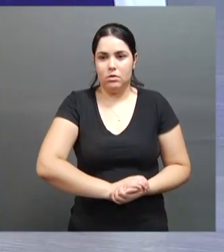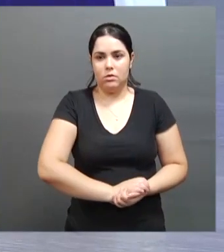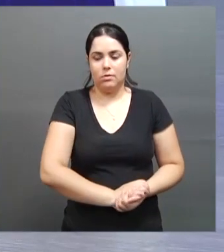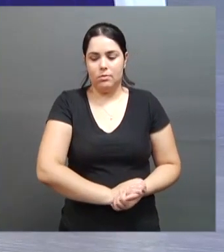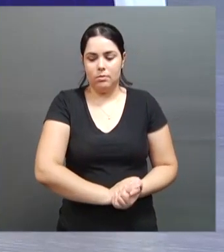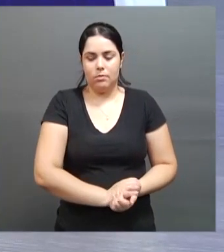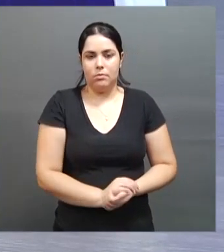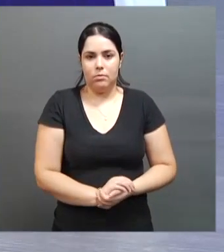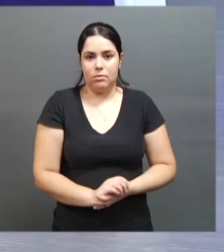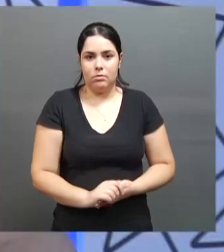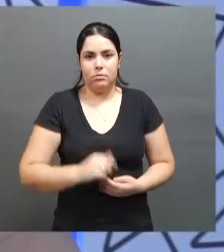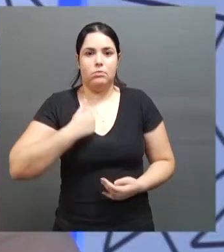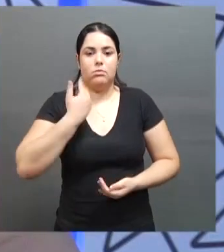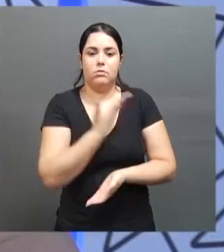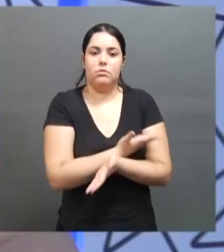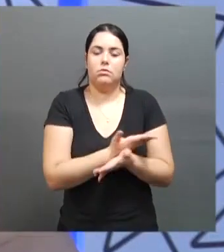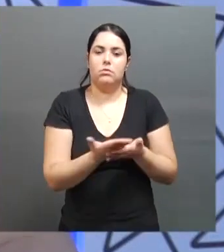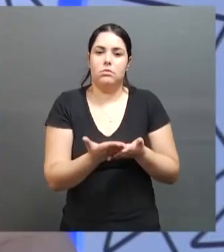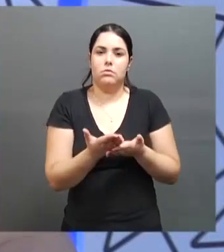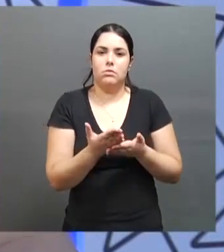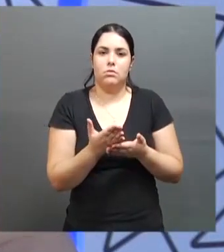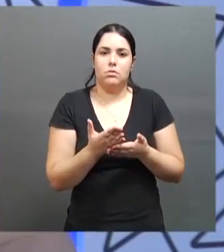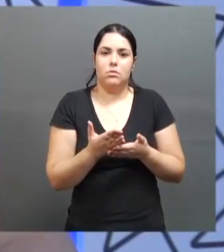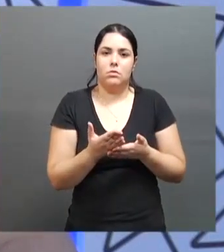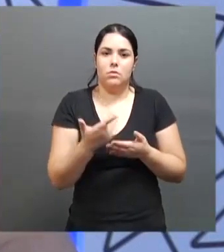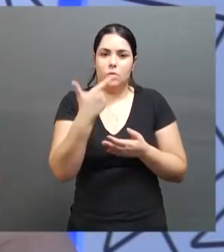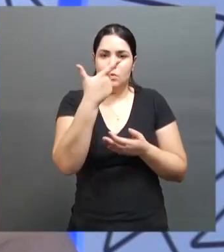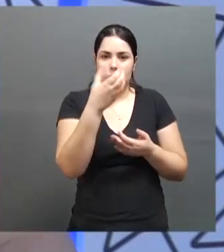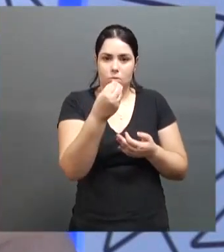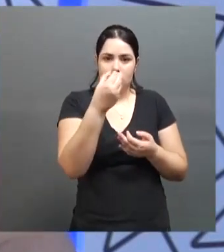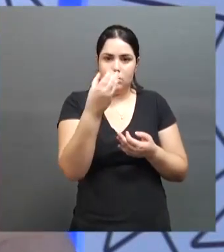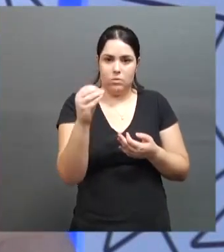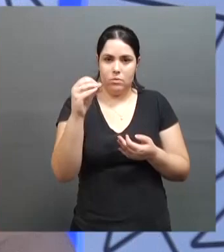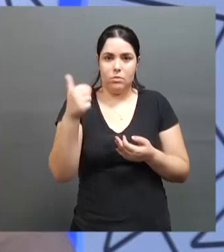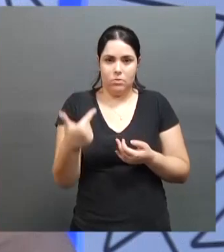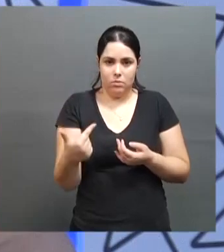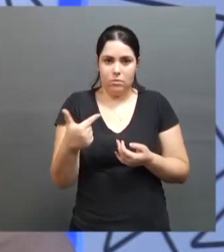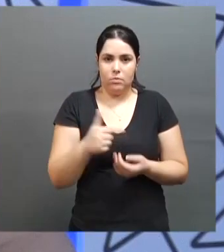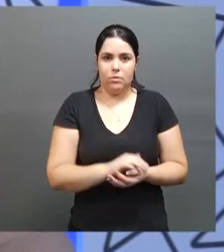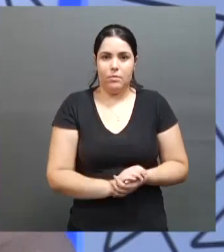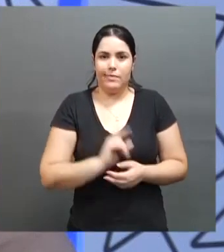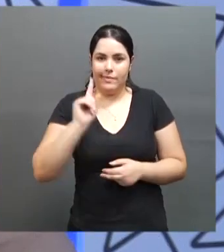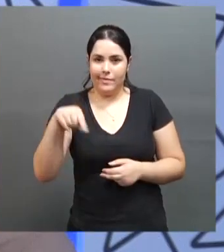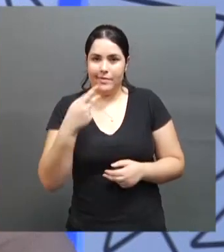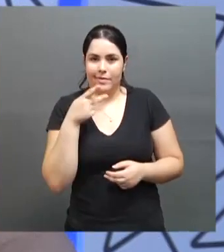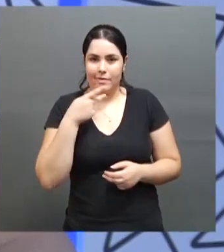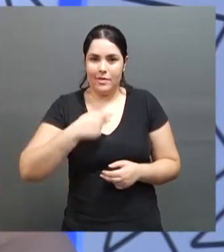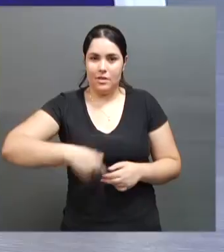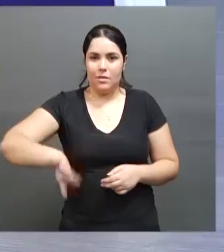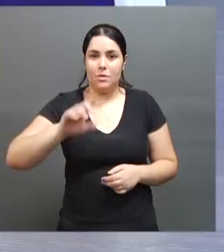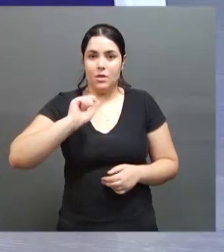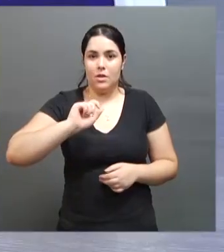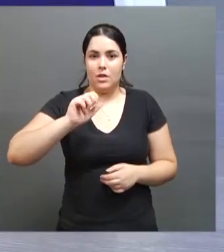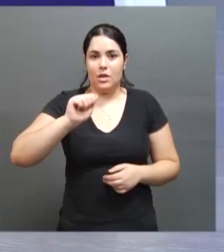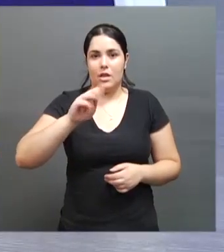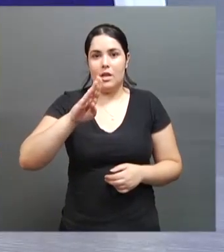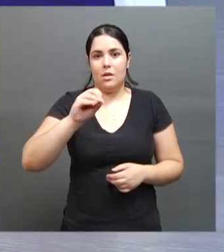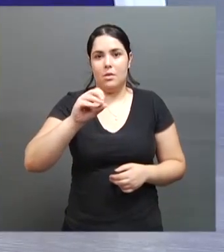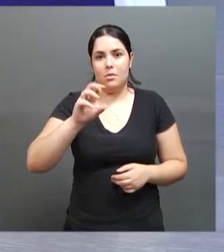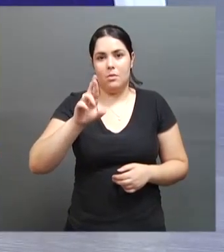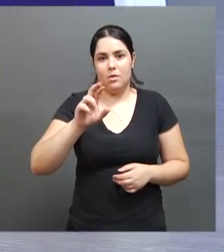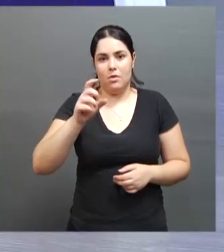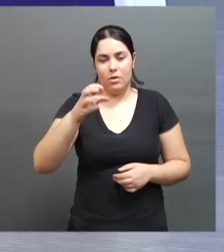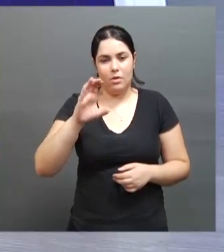Eu comecei a fazer a bocha, comecei em 2002. Certo. Daqui a pouco a gente conta um pouquinho mais sobre o que é a bocha, tá bom?